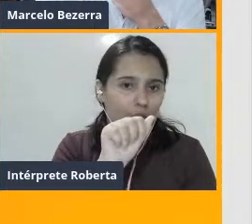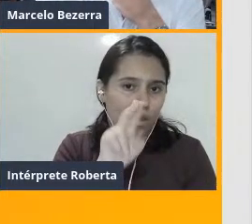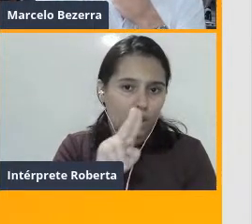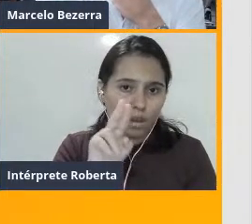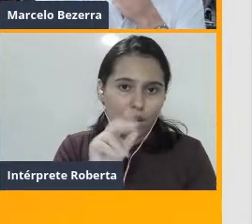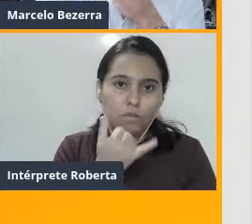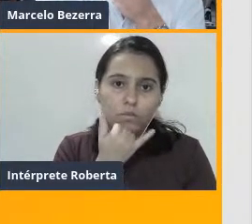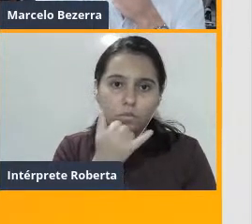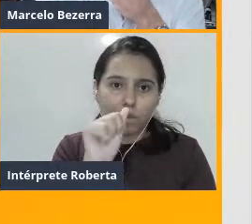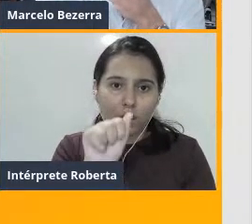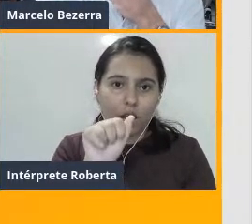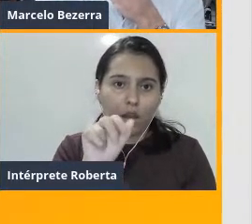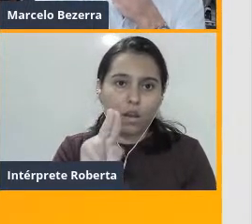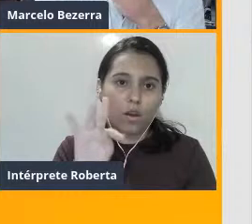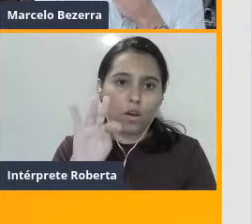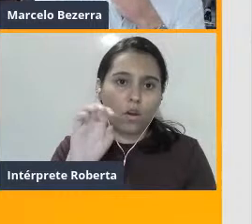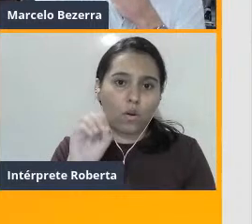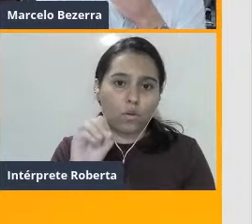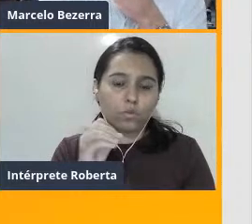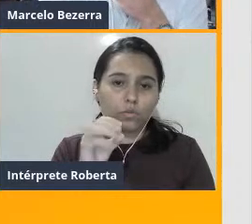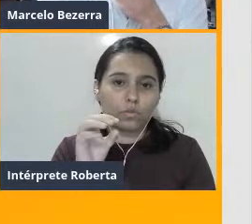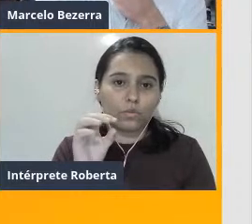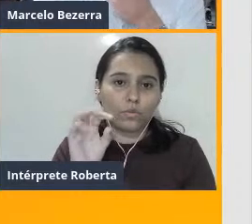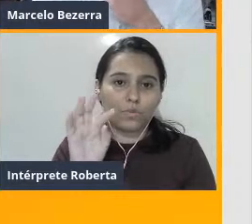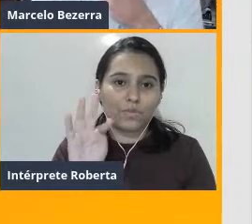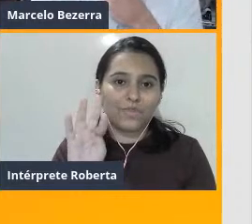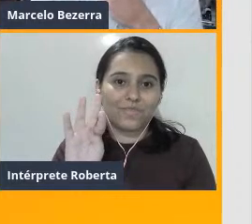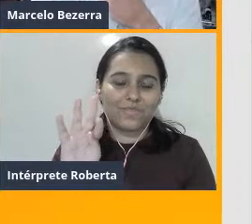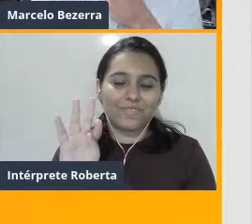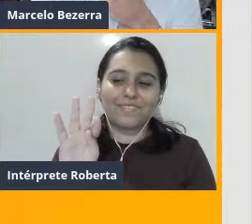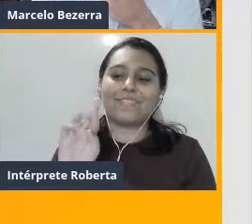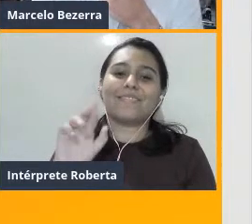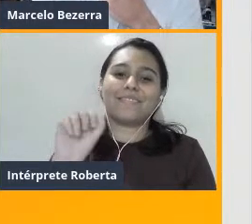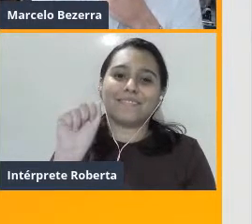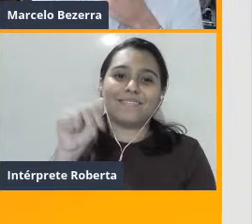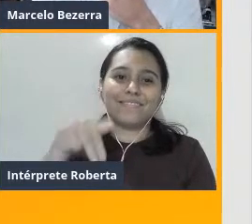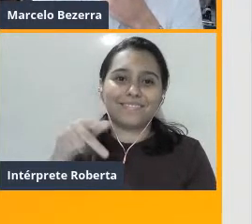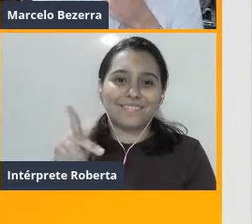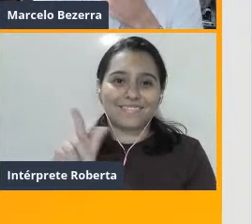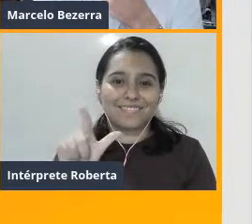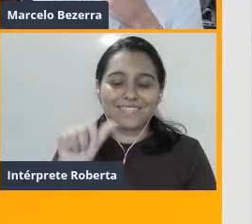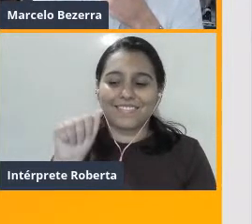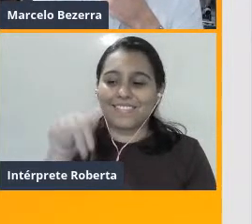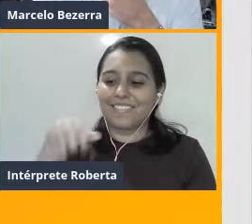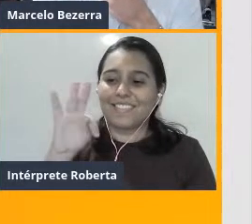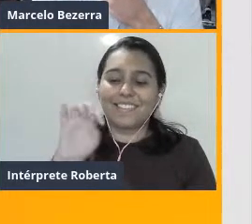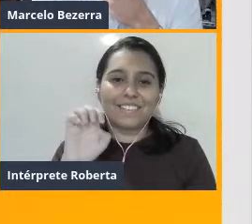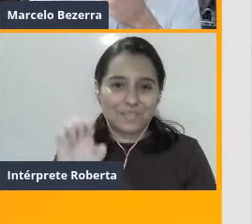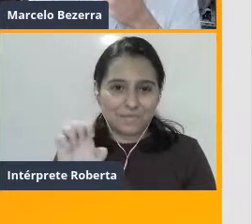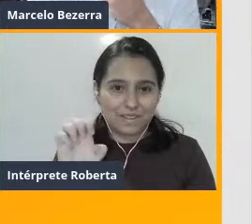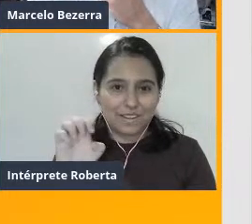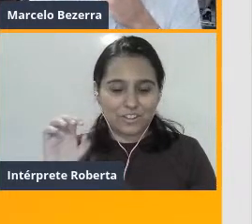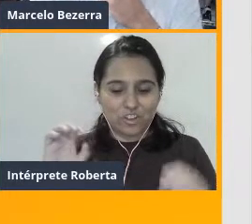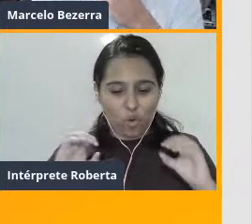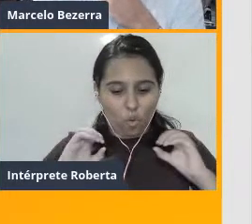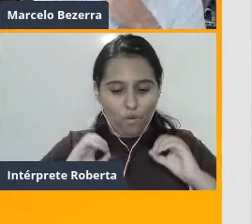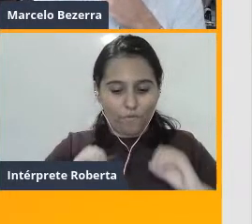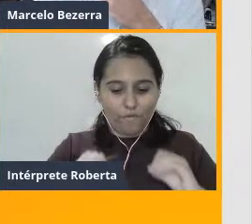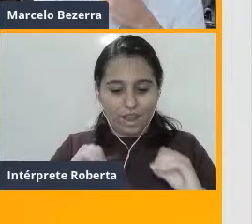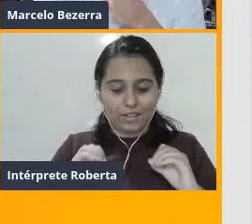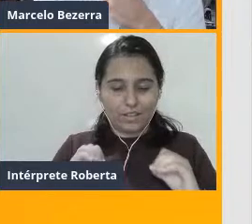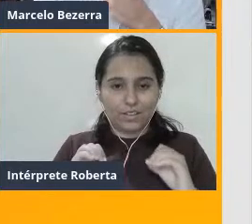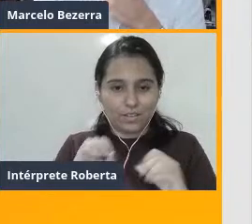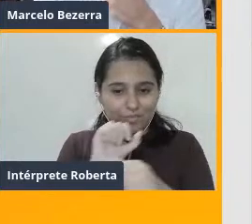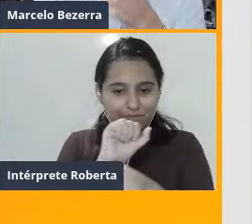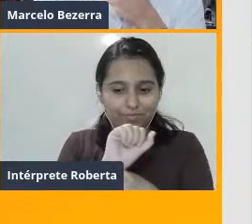Esse autotransplante ovariano... Eita, terminou que acabei dando um spoiler aqui do meu slide. Só um minutinho, por favor.